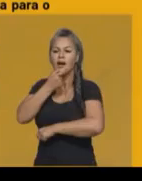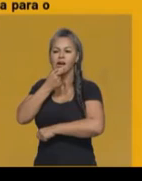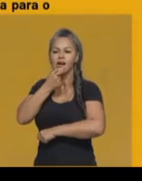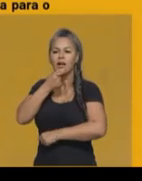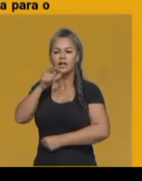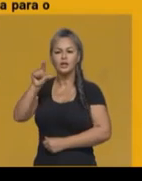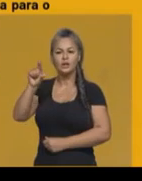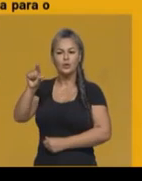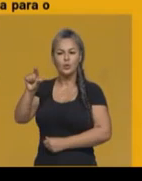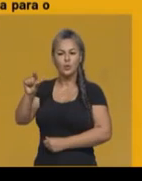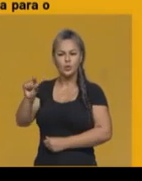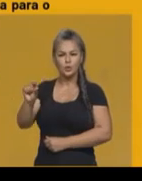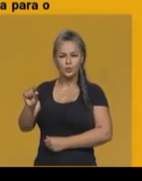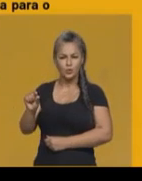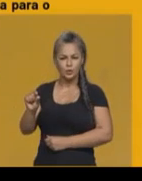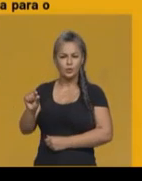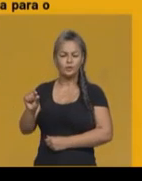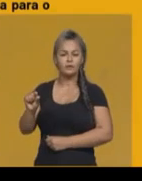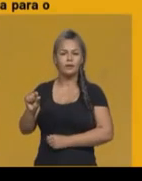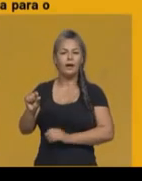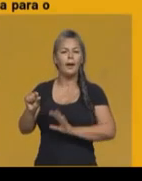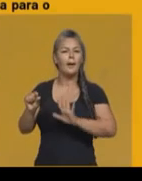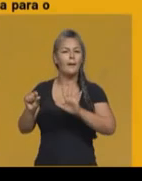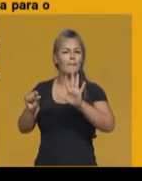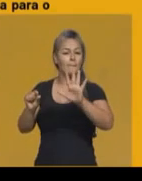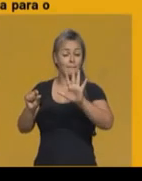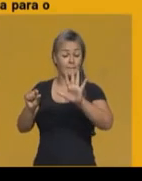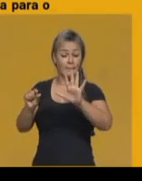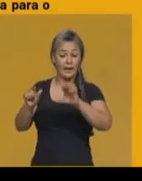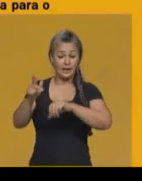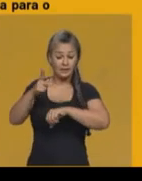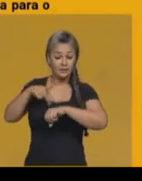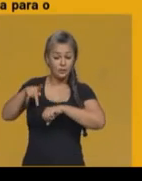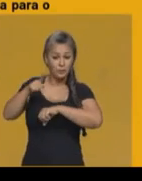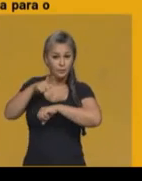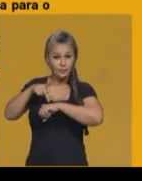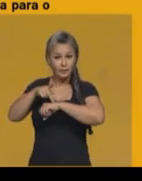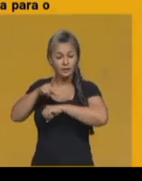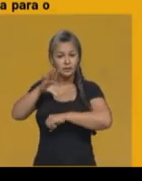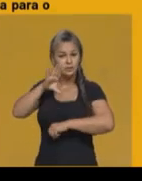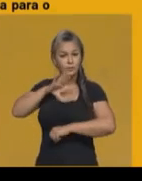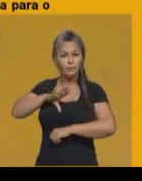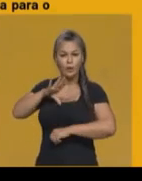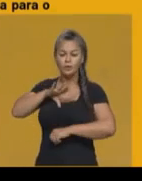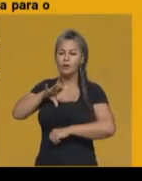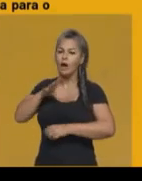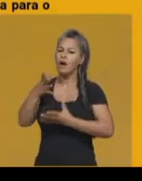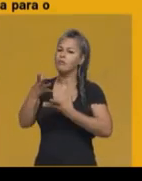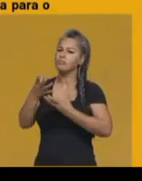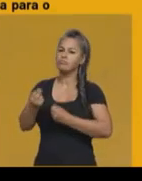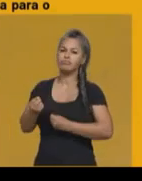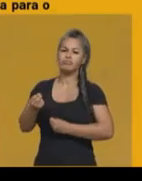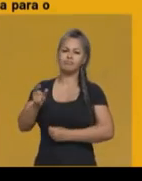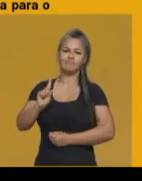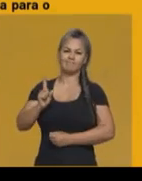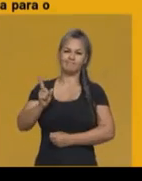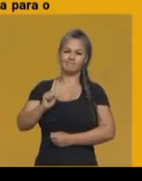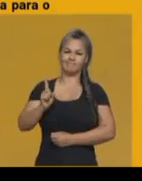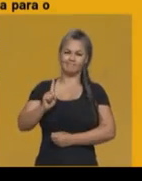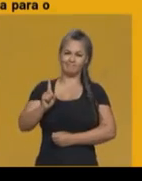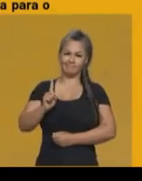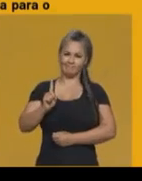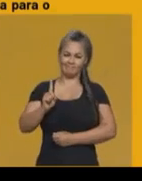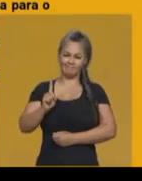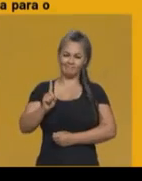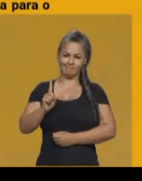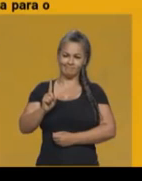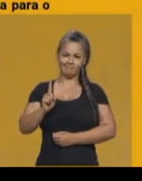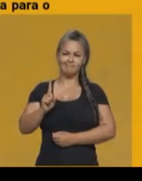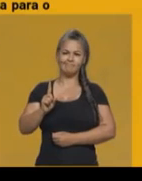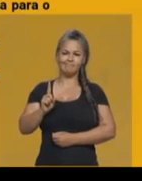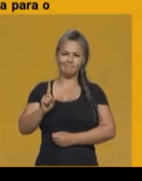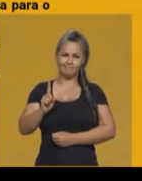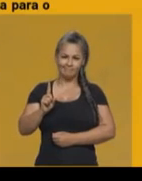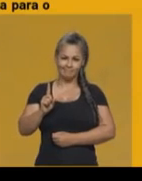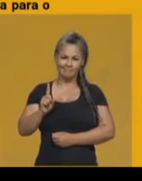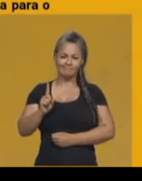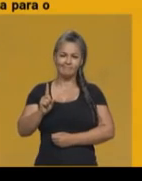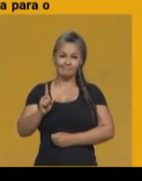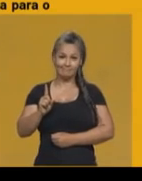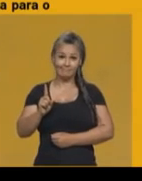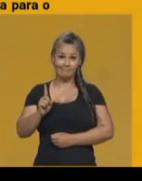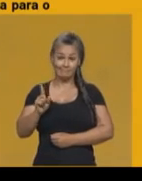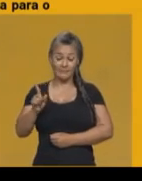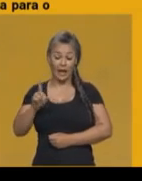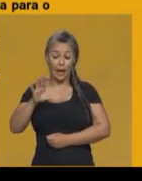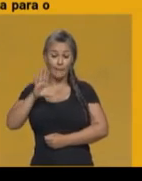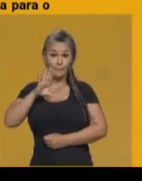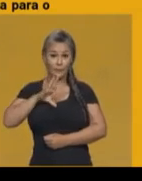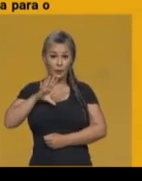Portugal não respeitou o bloqueio continental, porque a Inglaterra era a